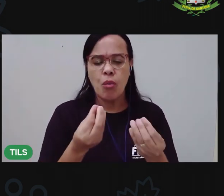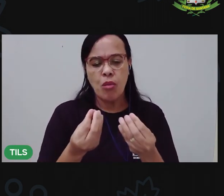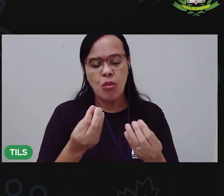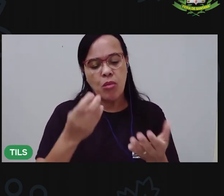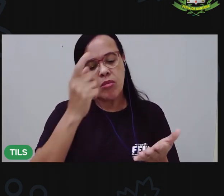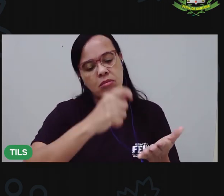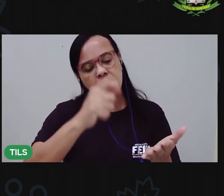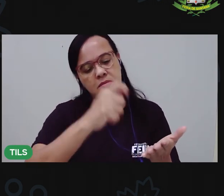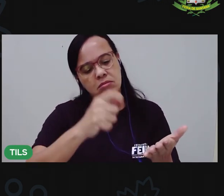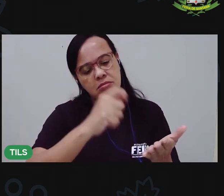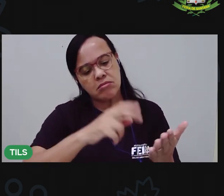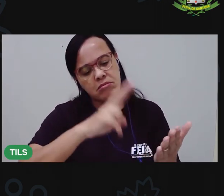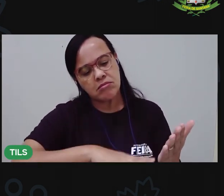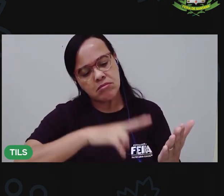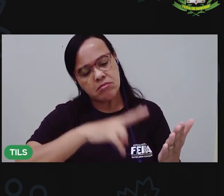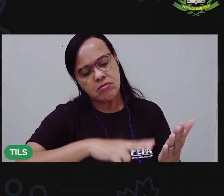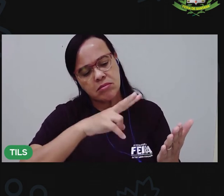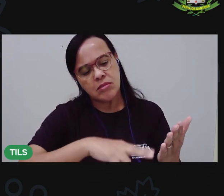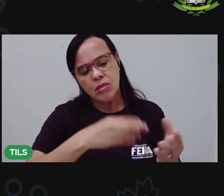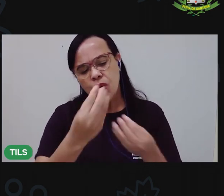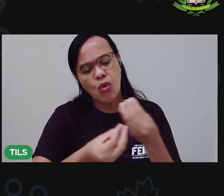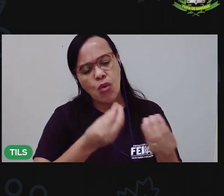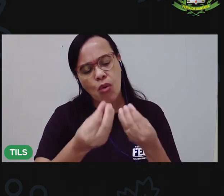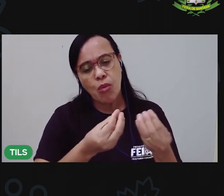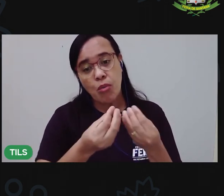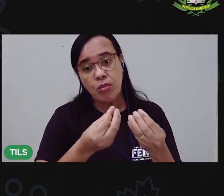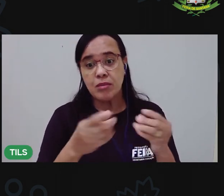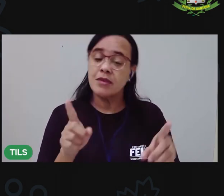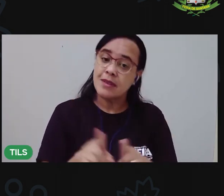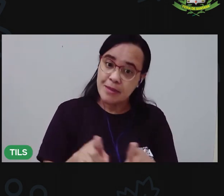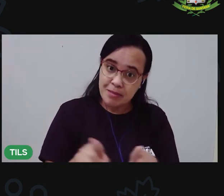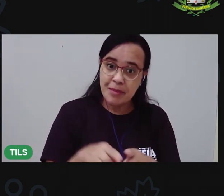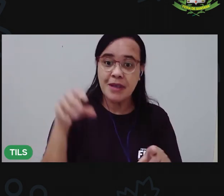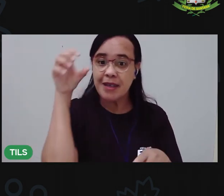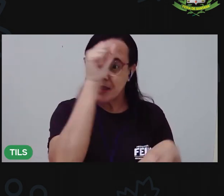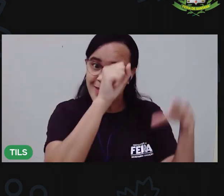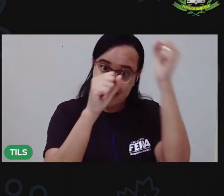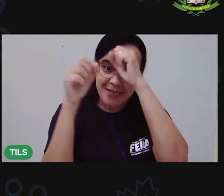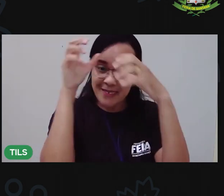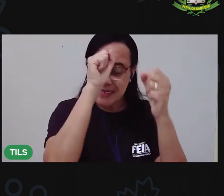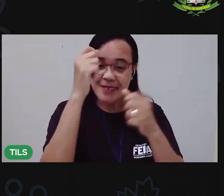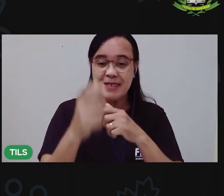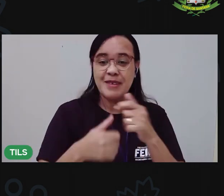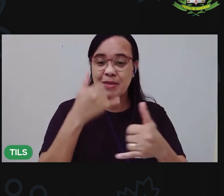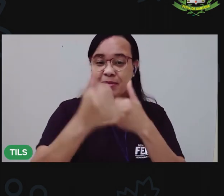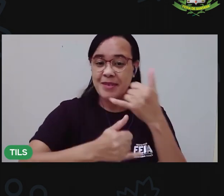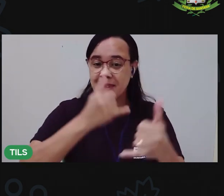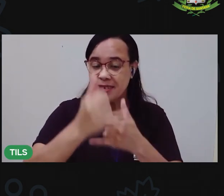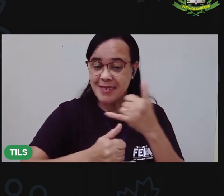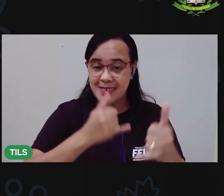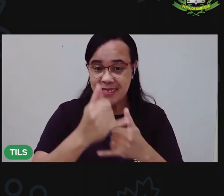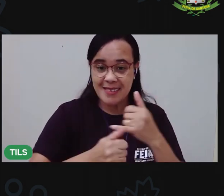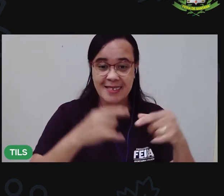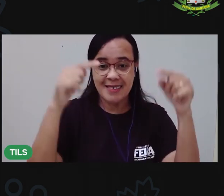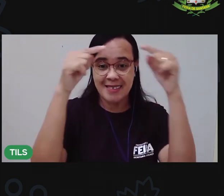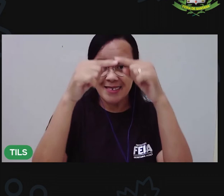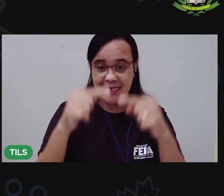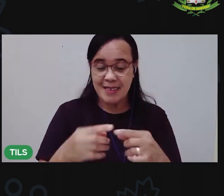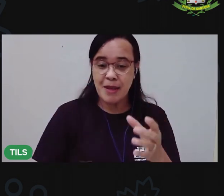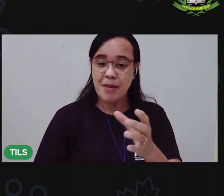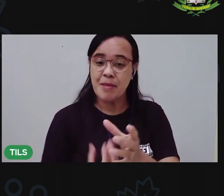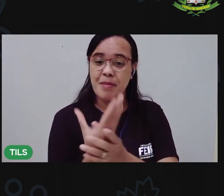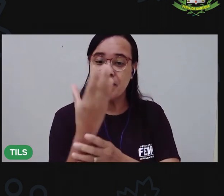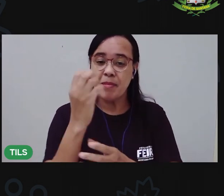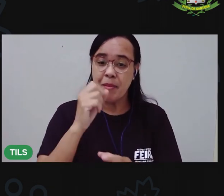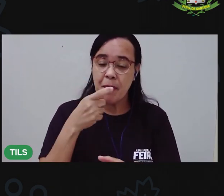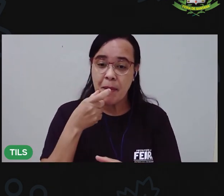Algumas palavras E aprendemos também Um joguinho muito interessante Um jogo de sílabas Vimos também